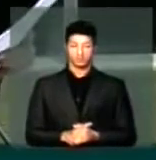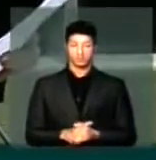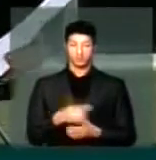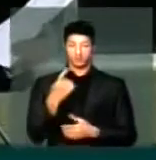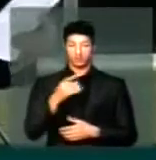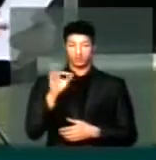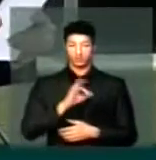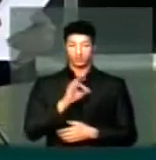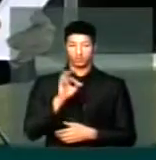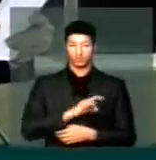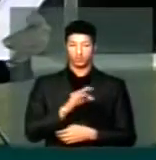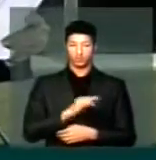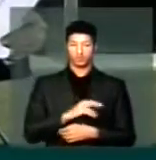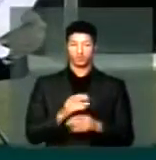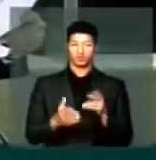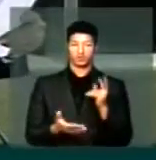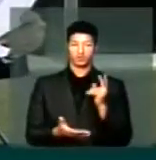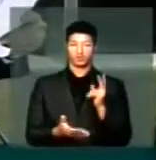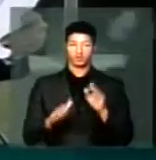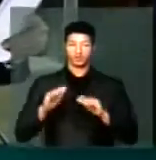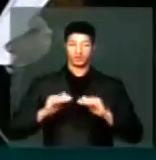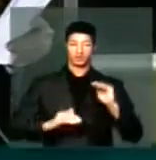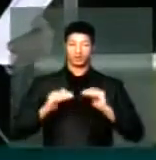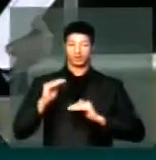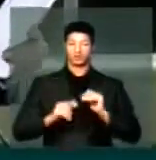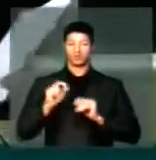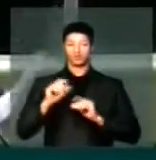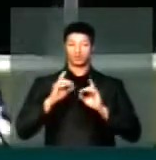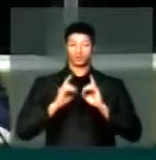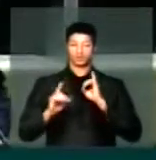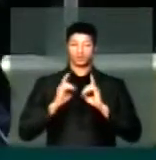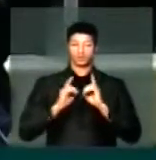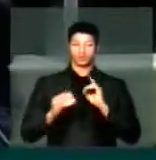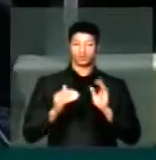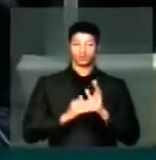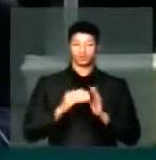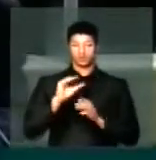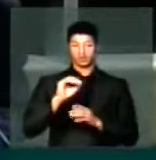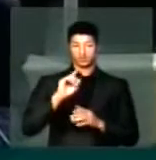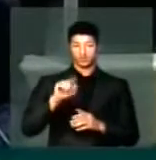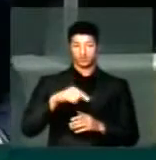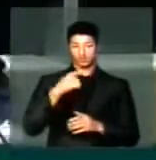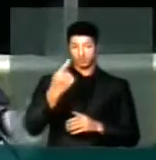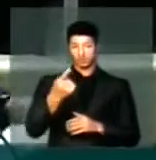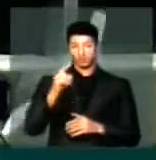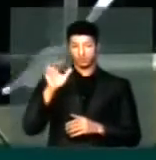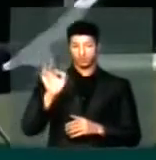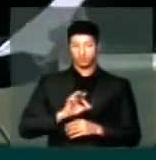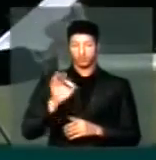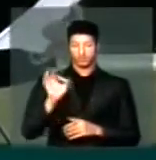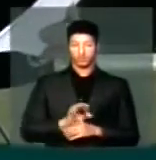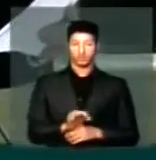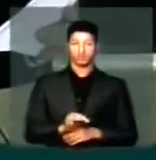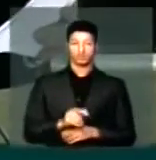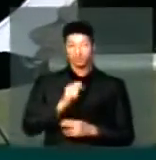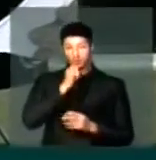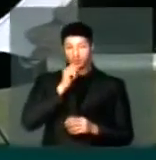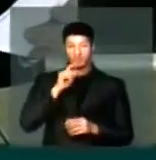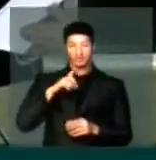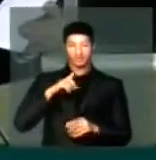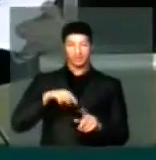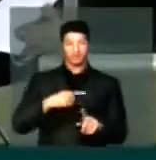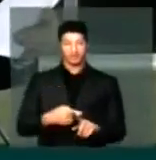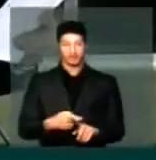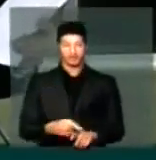E 1%, independendo do que for discutido no Ministério, até 0,1%. E ainda tem